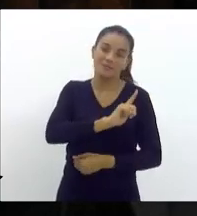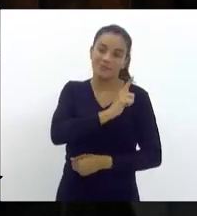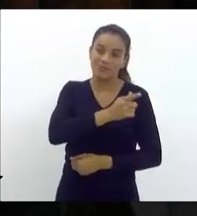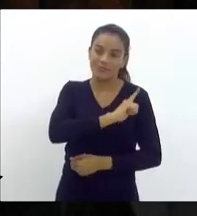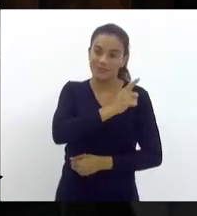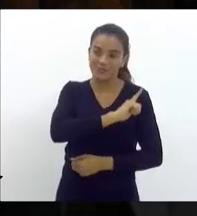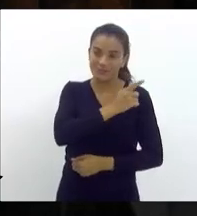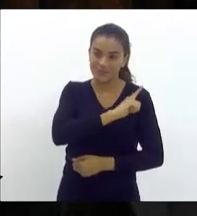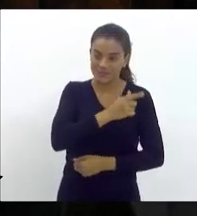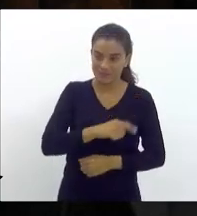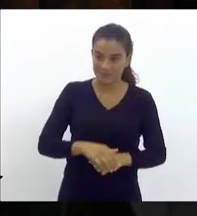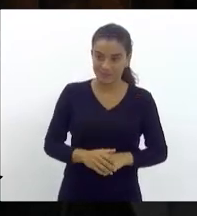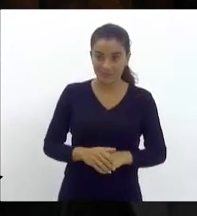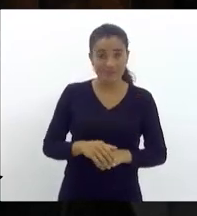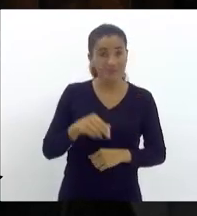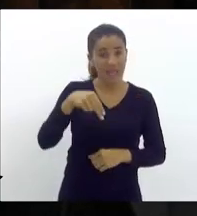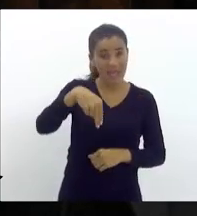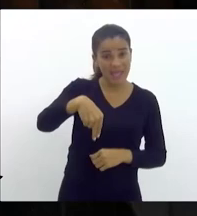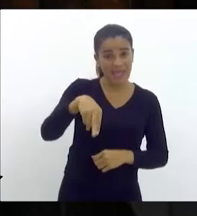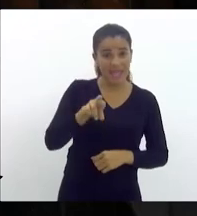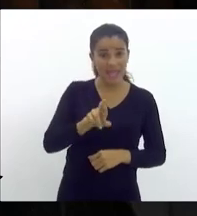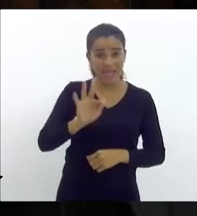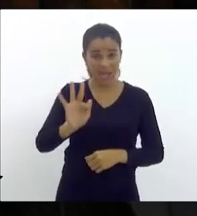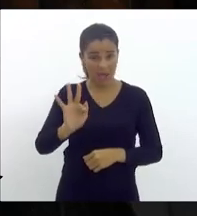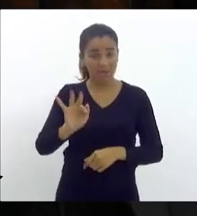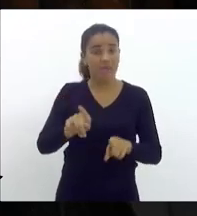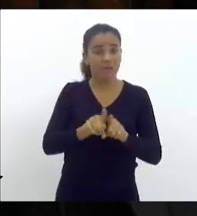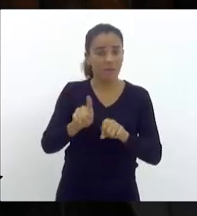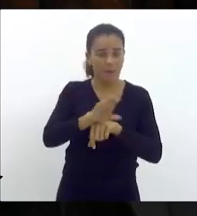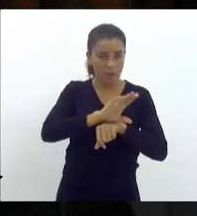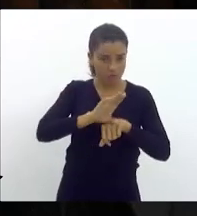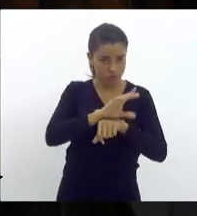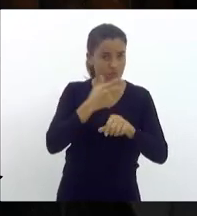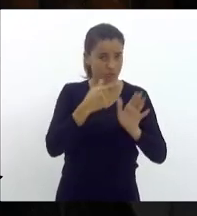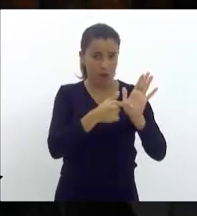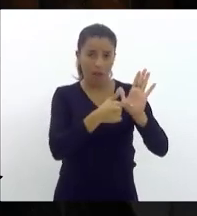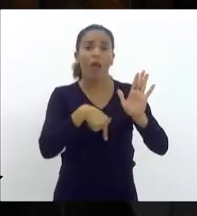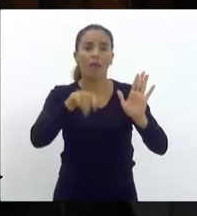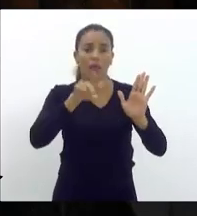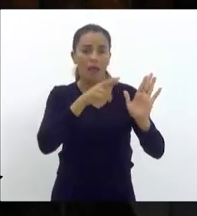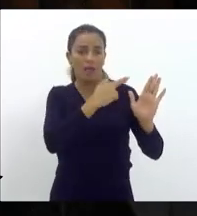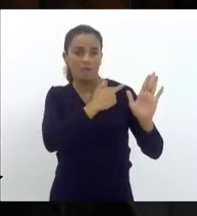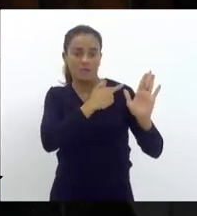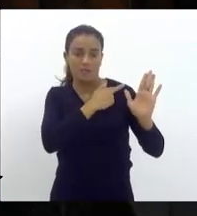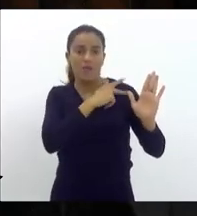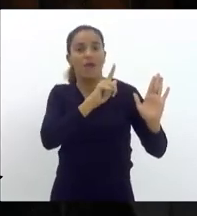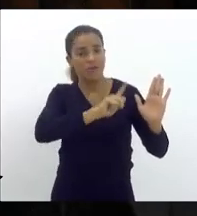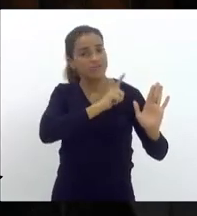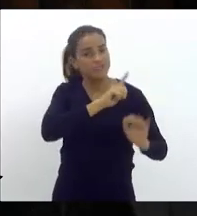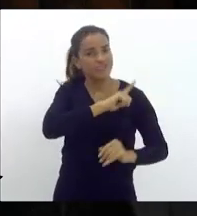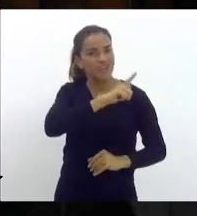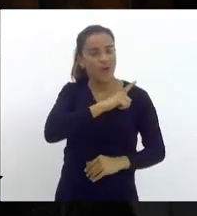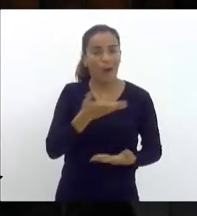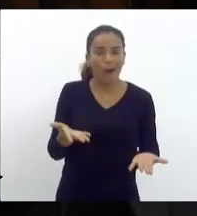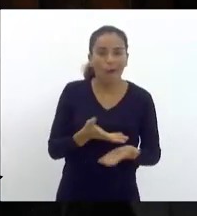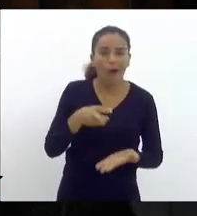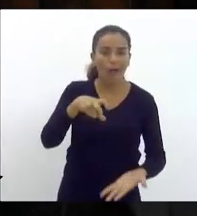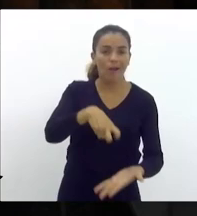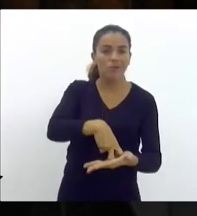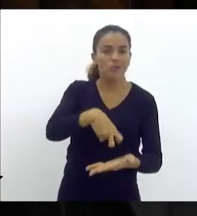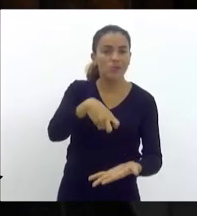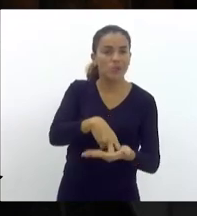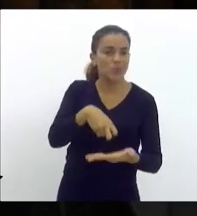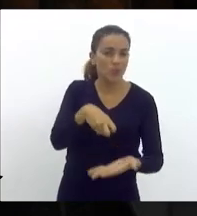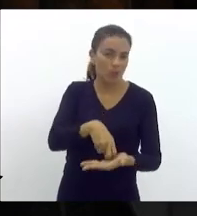inclusive, na LRF e na própria Constituição. Nesse substitutivo não se pune mais o